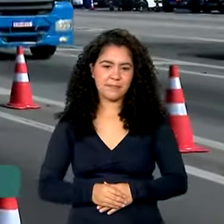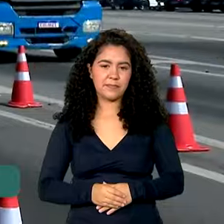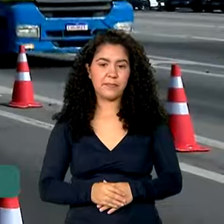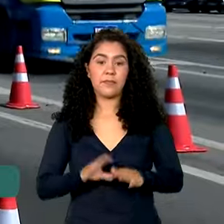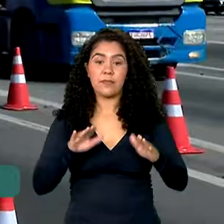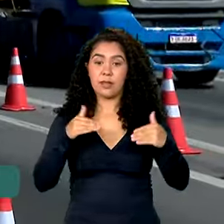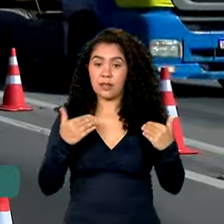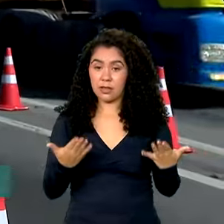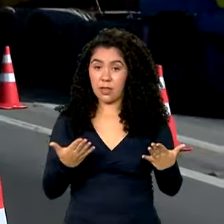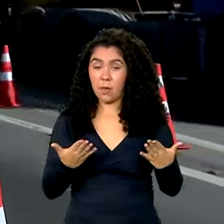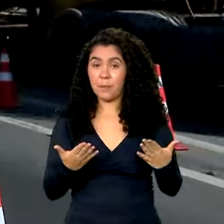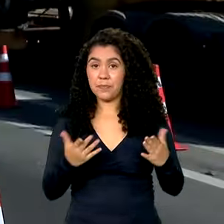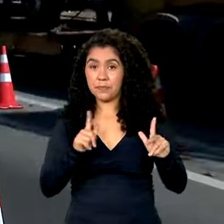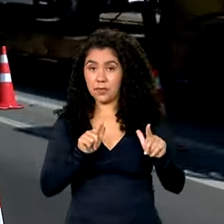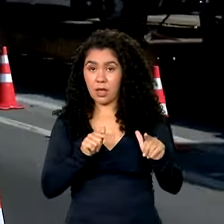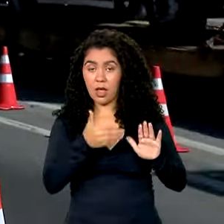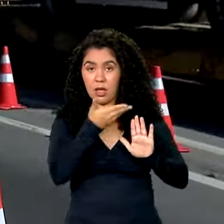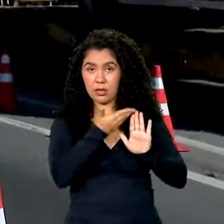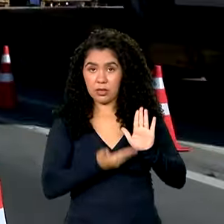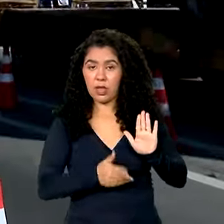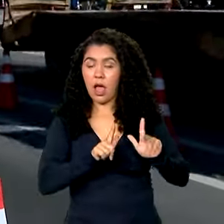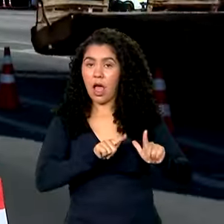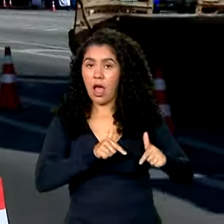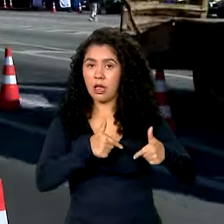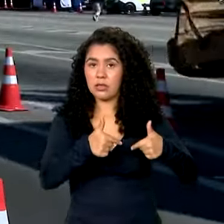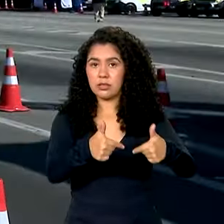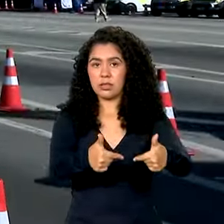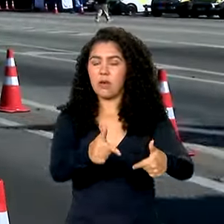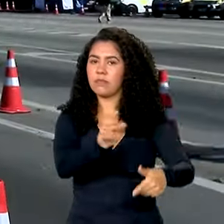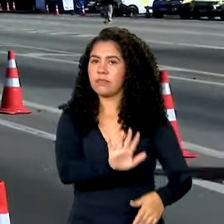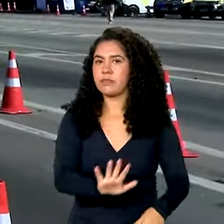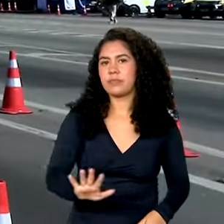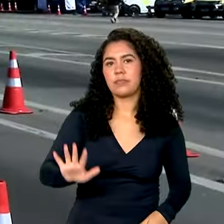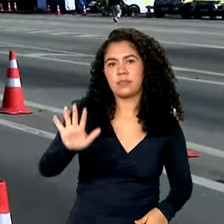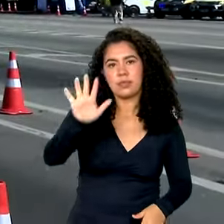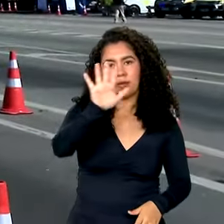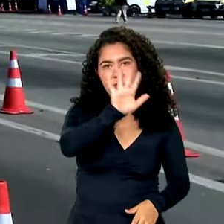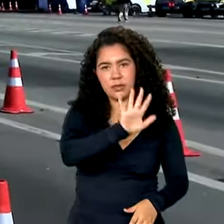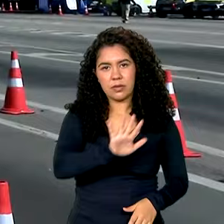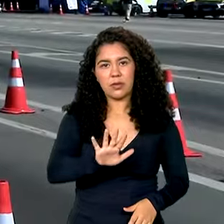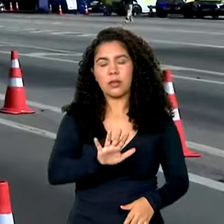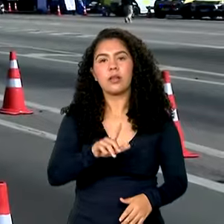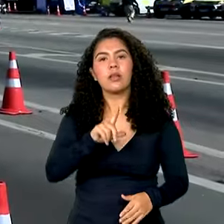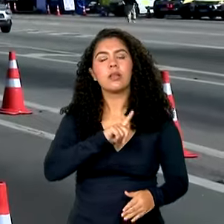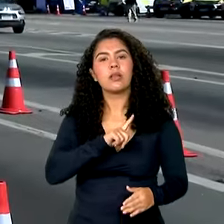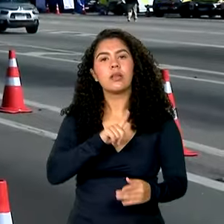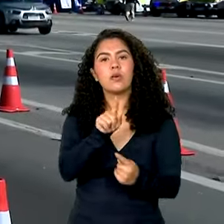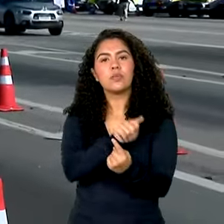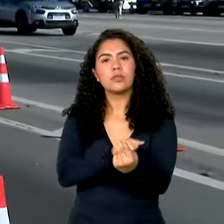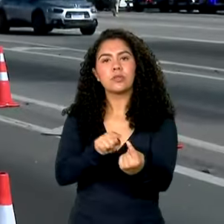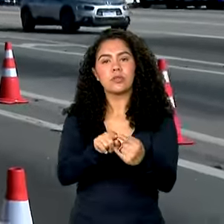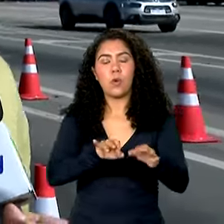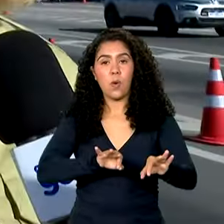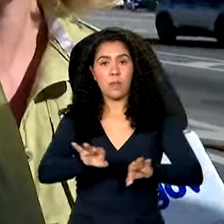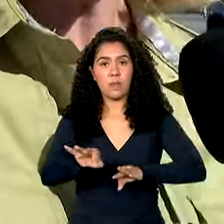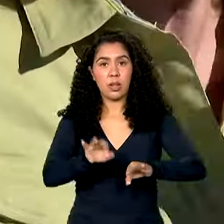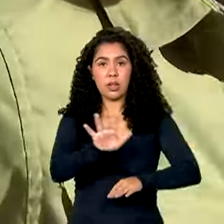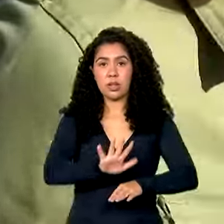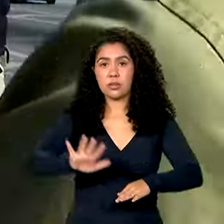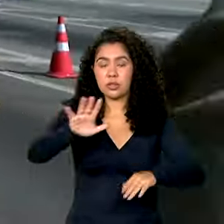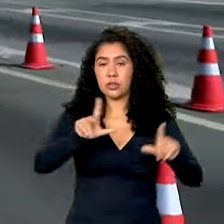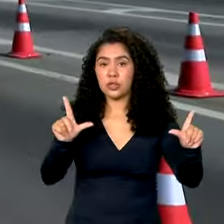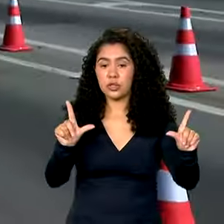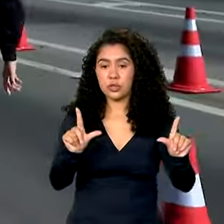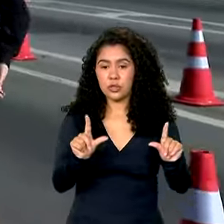Esta ação, ela é uma ação nacional, que ela tem a ver com o Plano Nacional de Redução